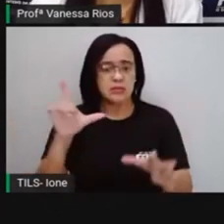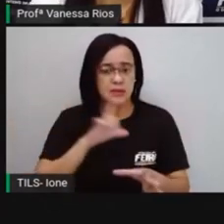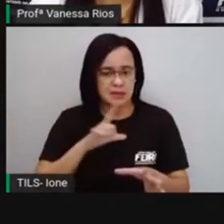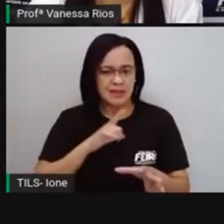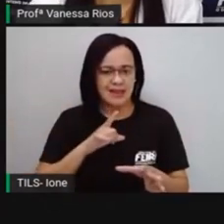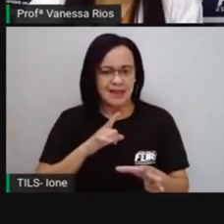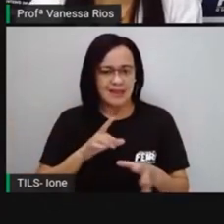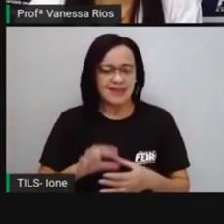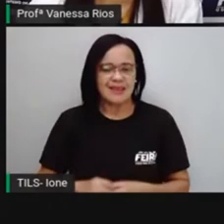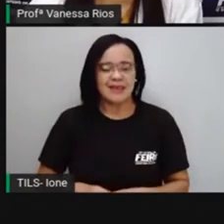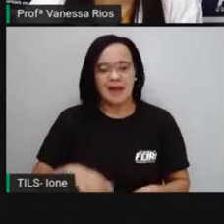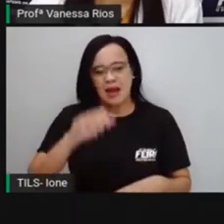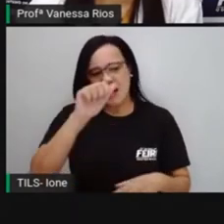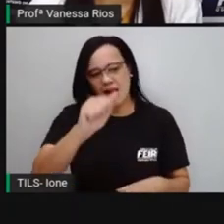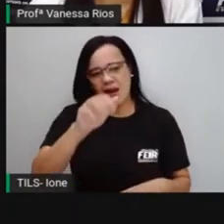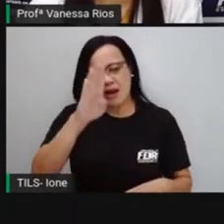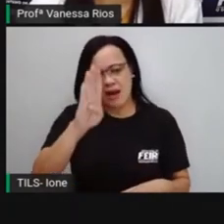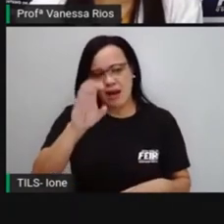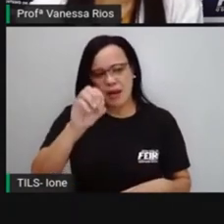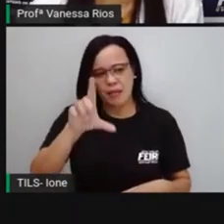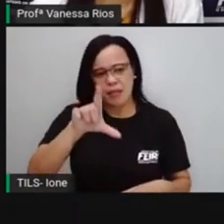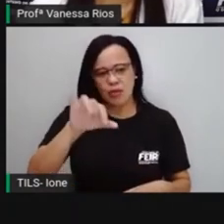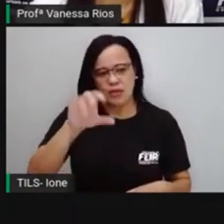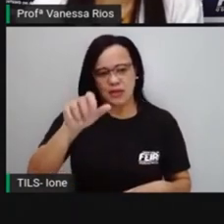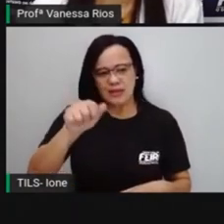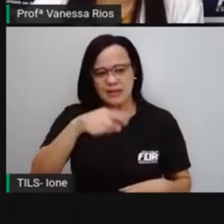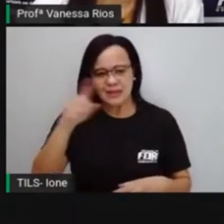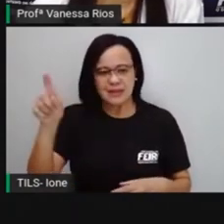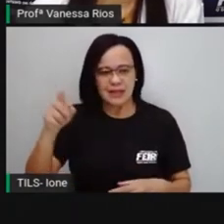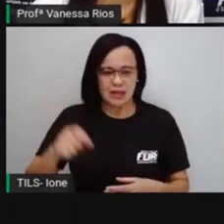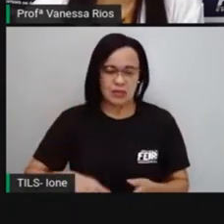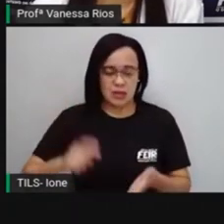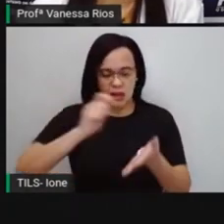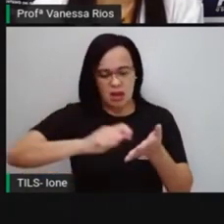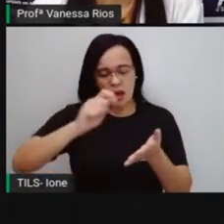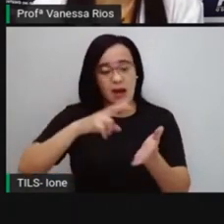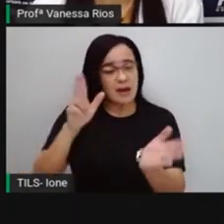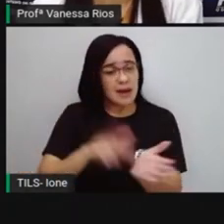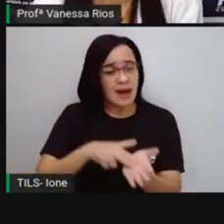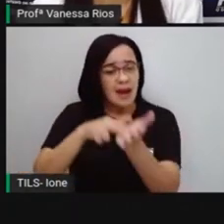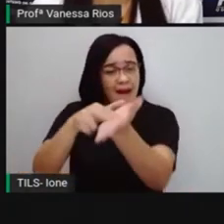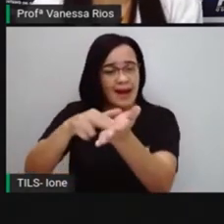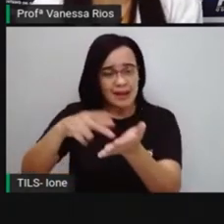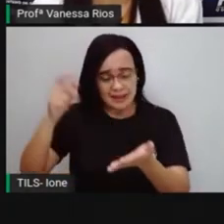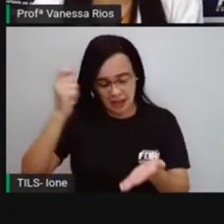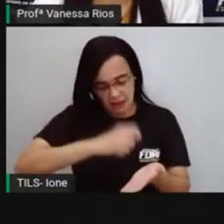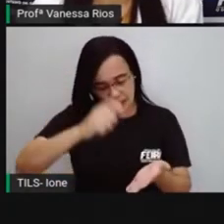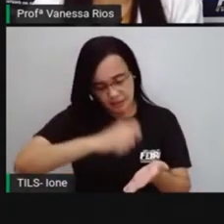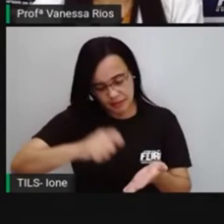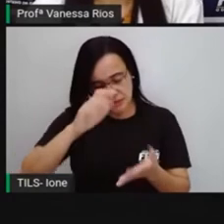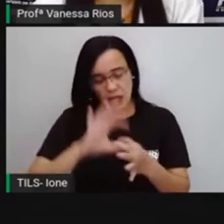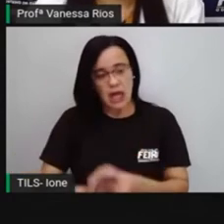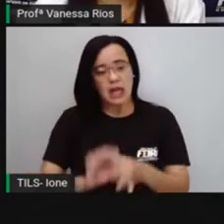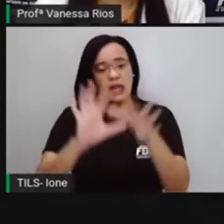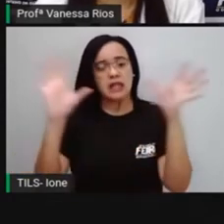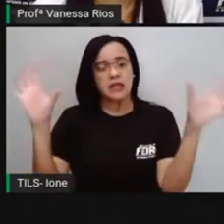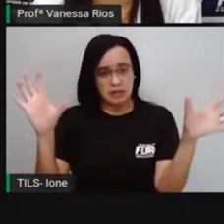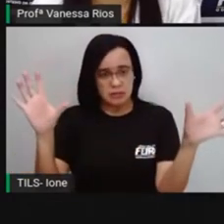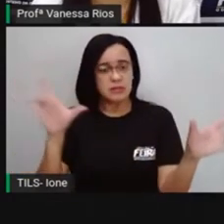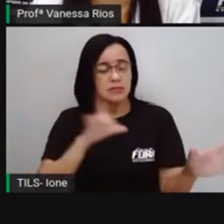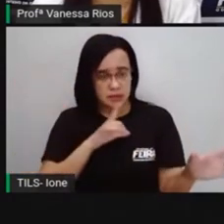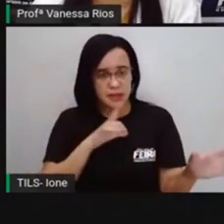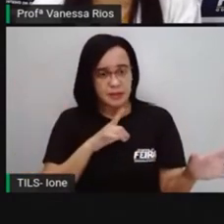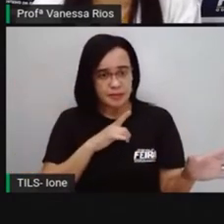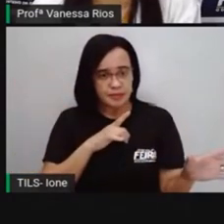né? E aí, quando a princesa Isabel assina a Lei Áurea e passa aí a dar liberdade, né?